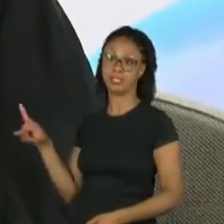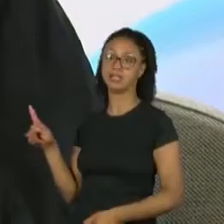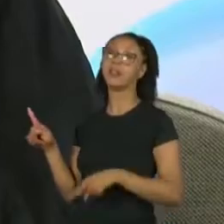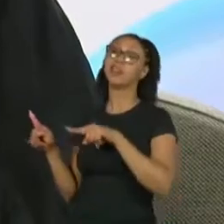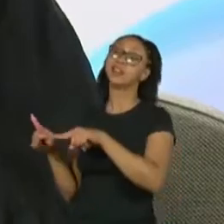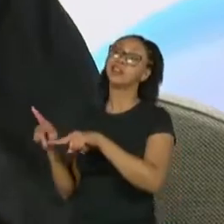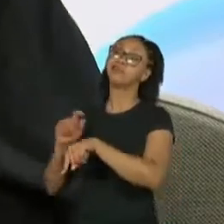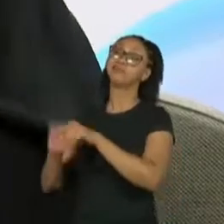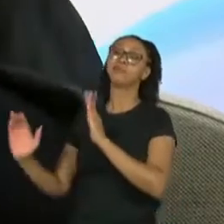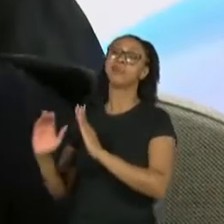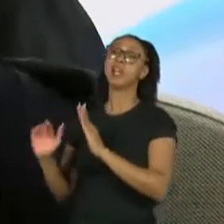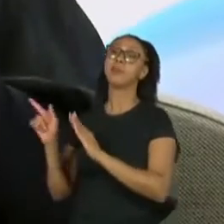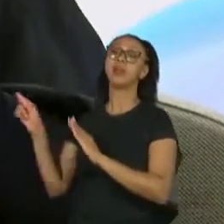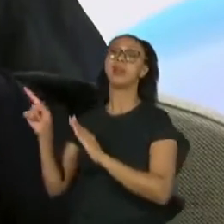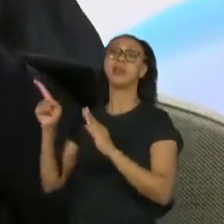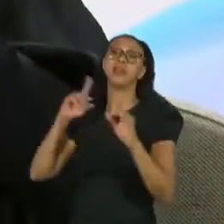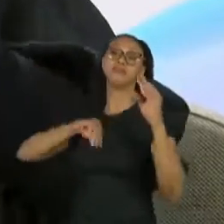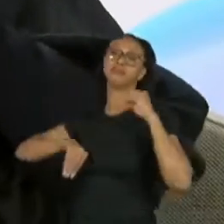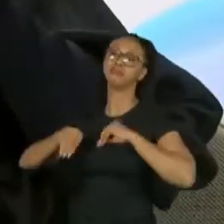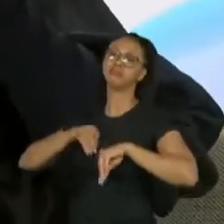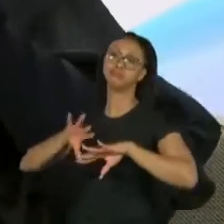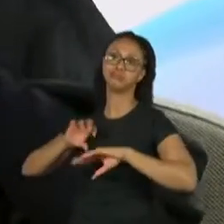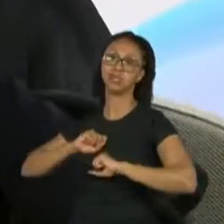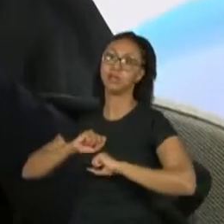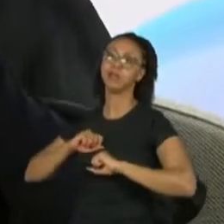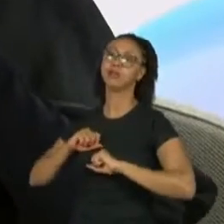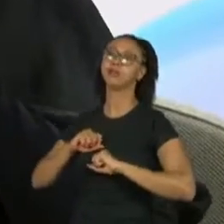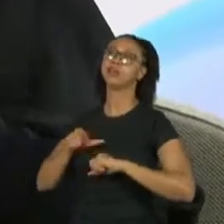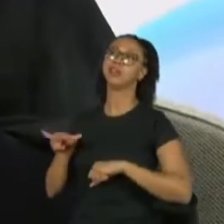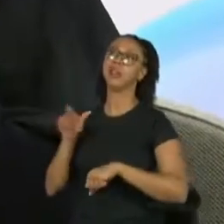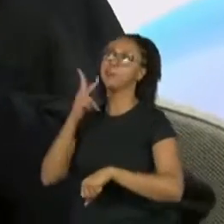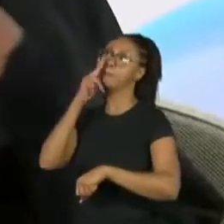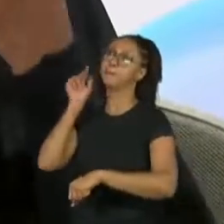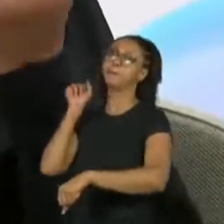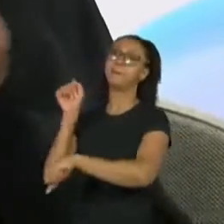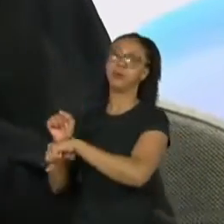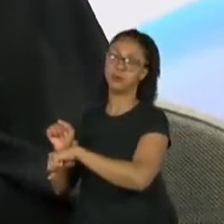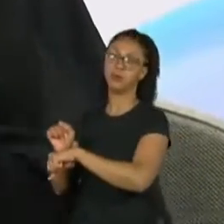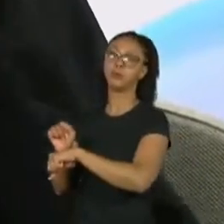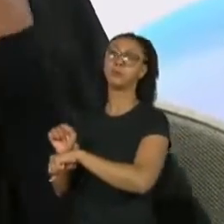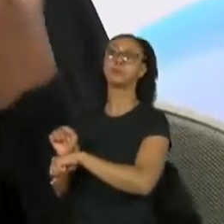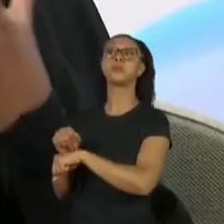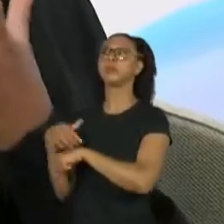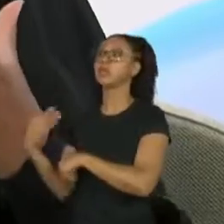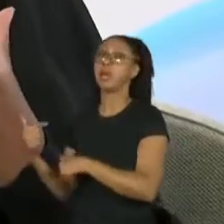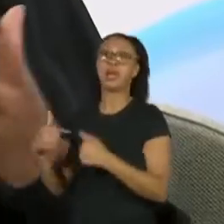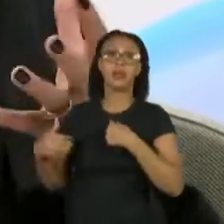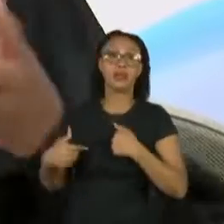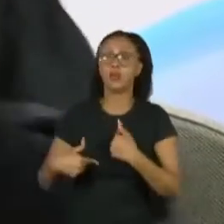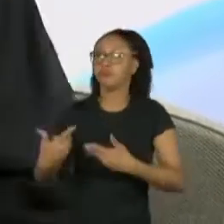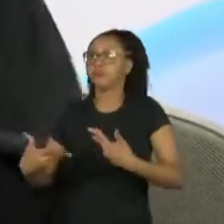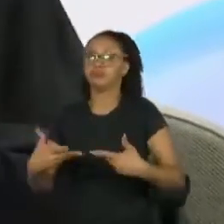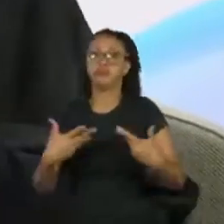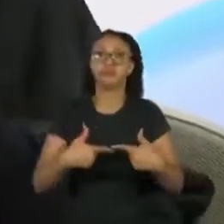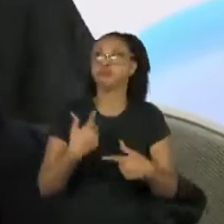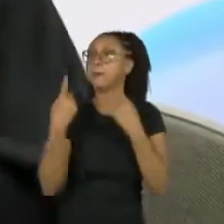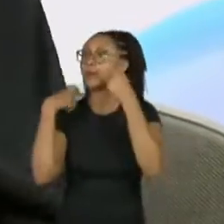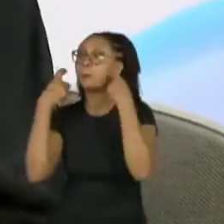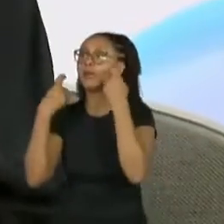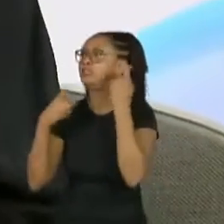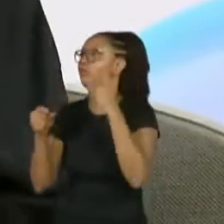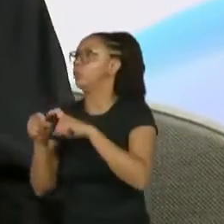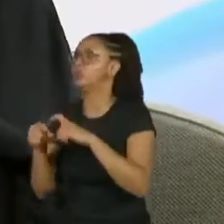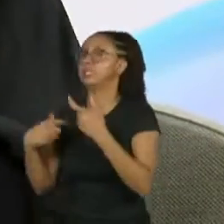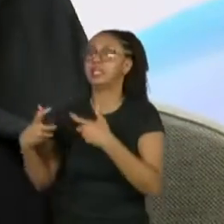em depressão. E aí ficou a coisa, ficou meio parado. E eu nesse corre-corre, sempre preocupada, eu tenho que